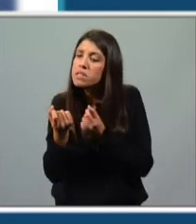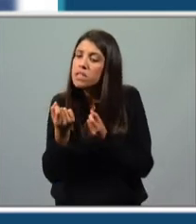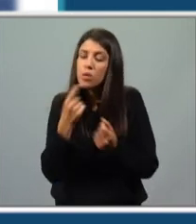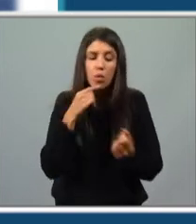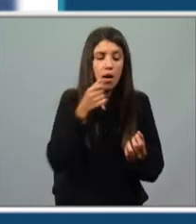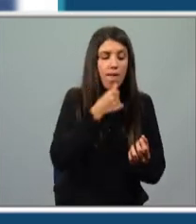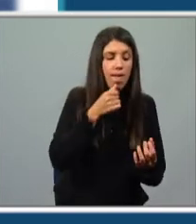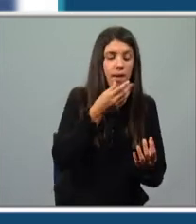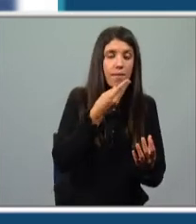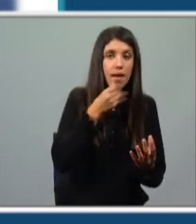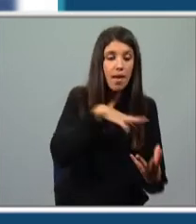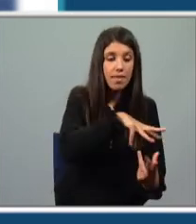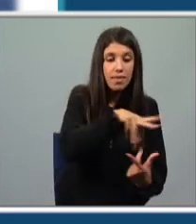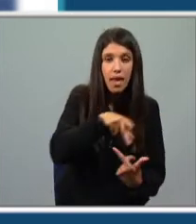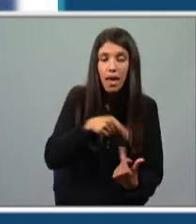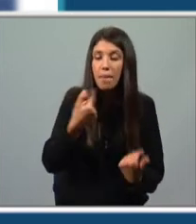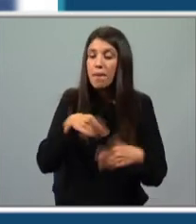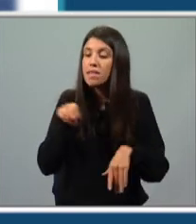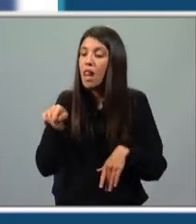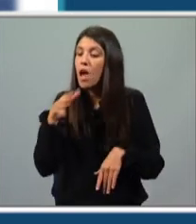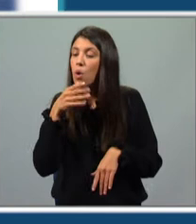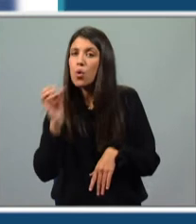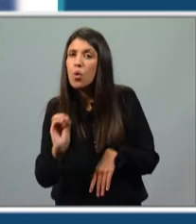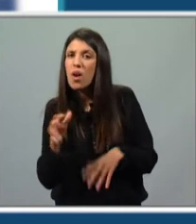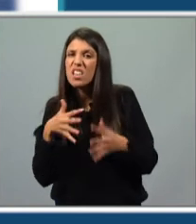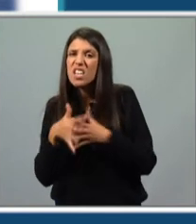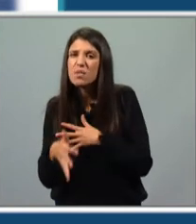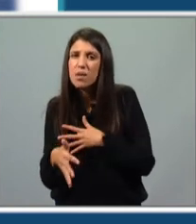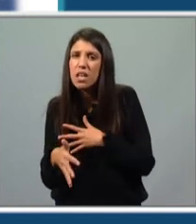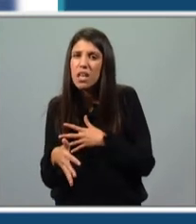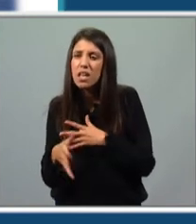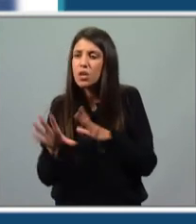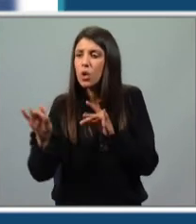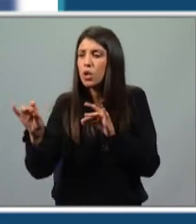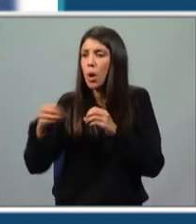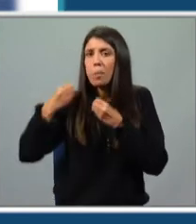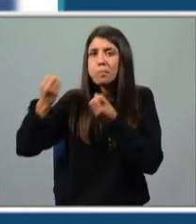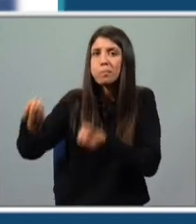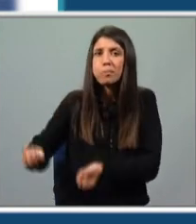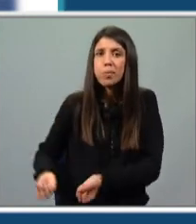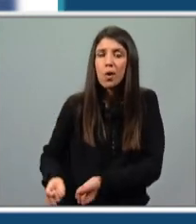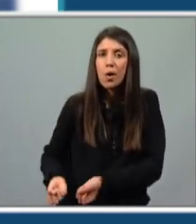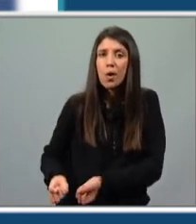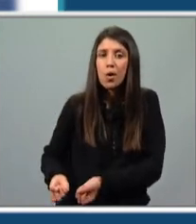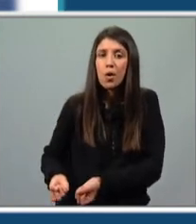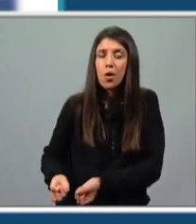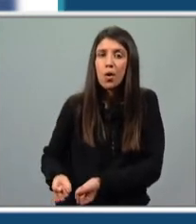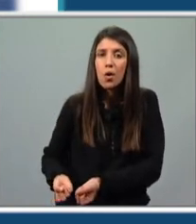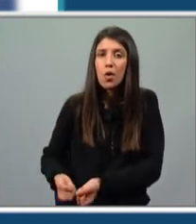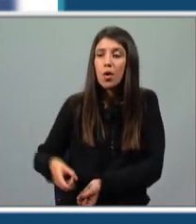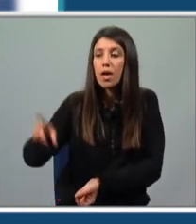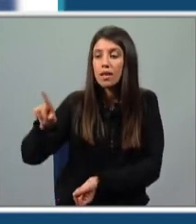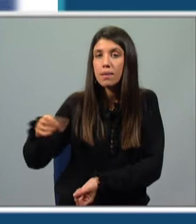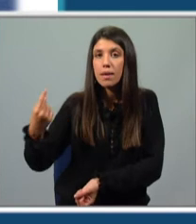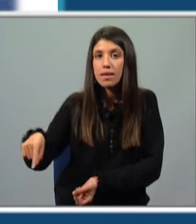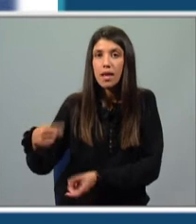É composto por elementos incolores, portanto, sem cor, transparentes, impalpáveis, não se conseguem tocar e também conta com